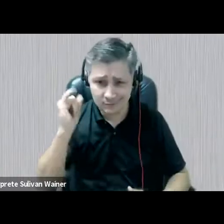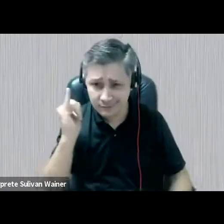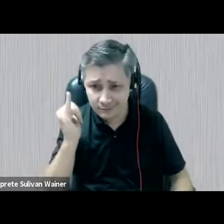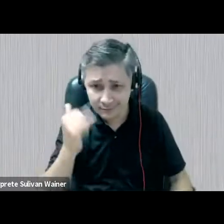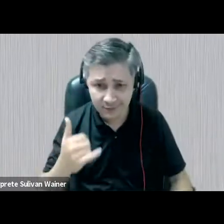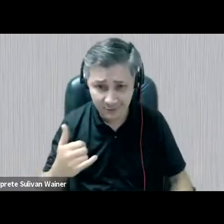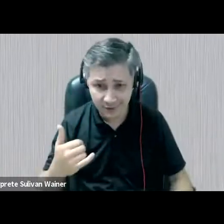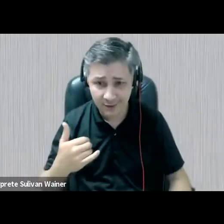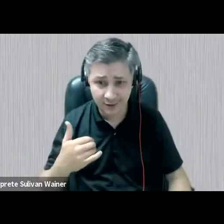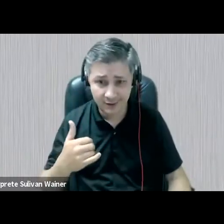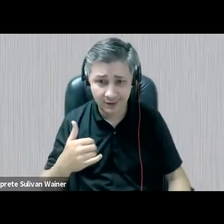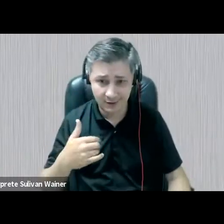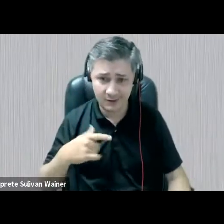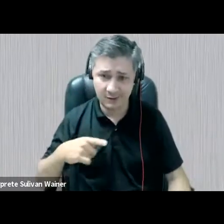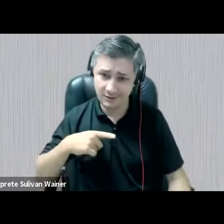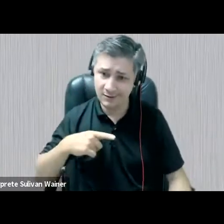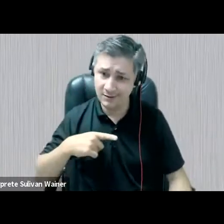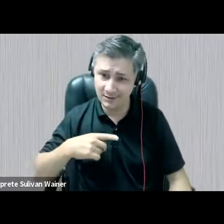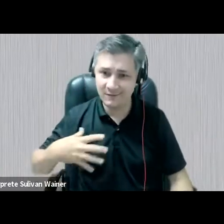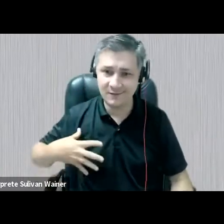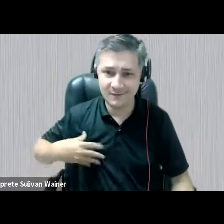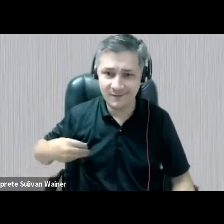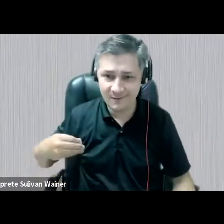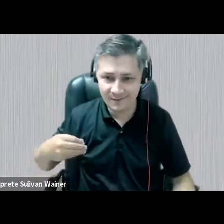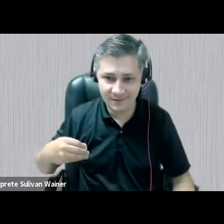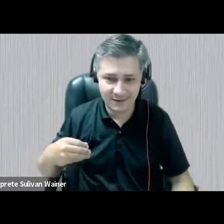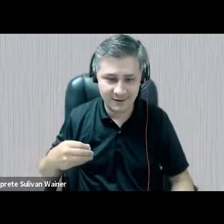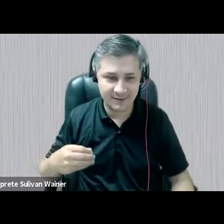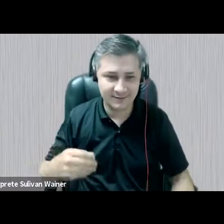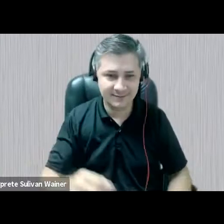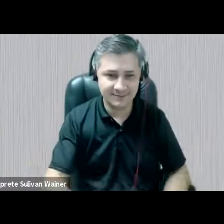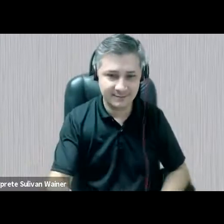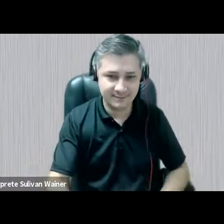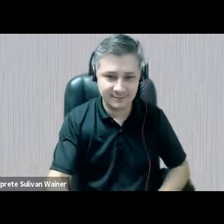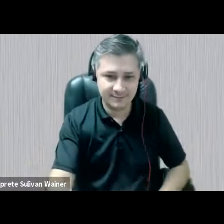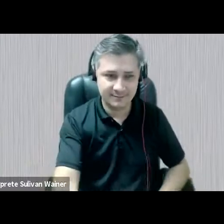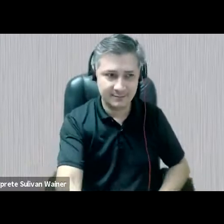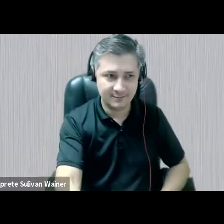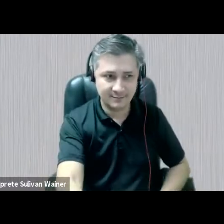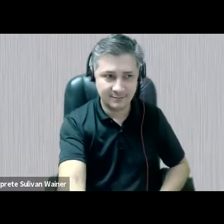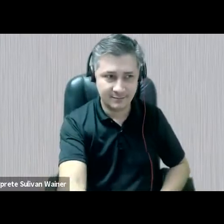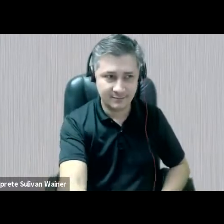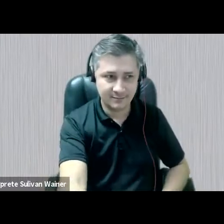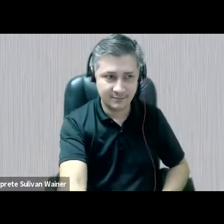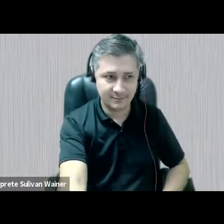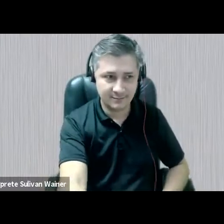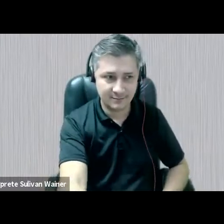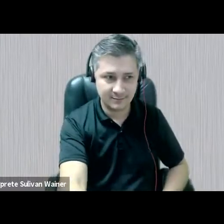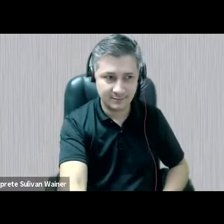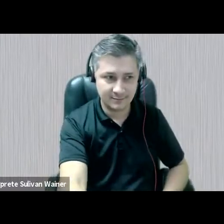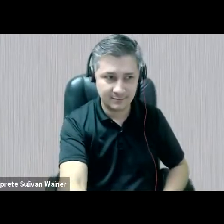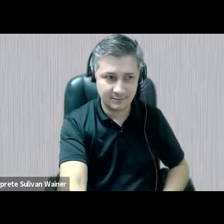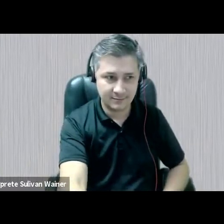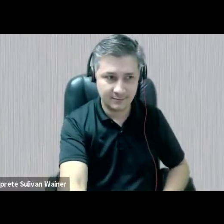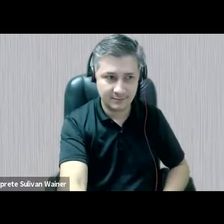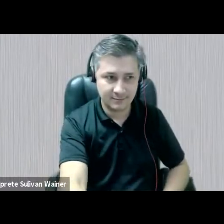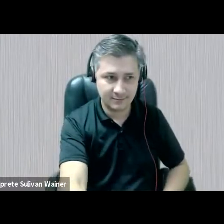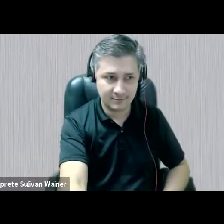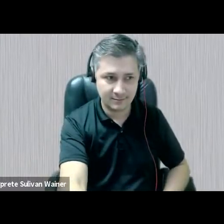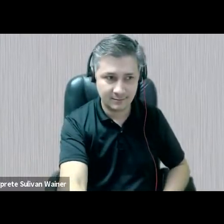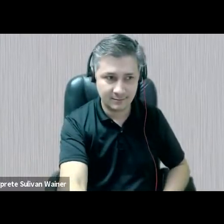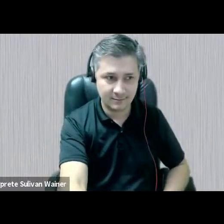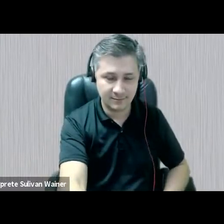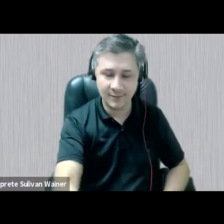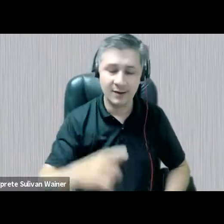que eu sou mãe de uma bebezinha, como a Rita já se amizinha, e essa bebezinha daqui a pouco vai precisar se alimentar. Então, pode ser que eu não